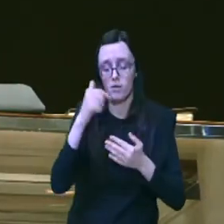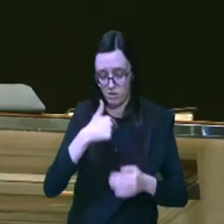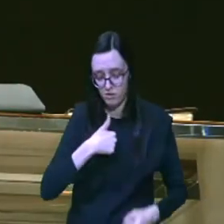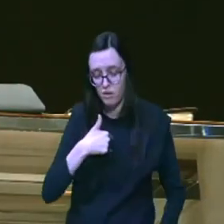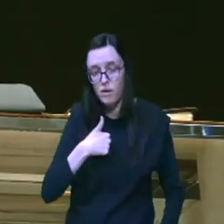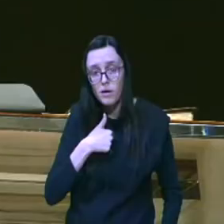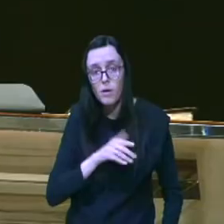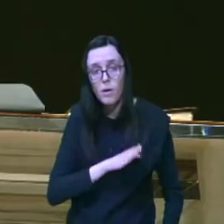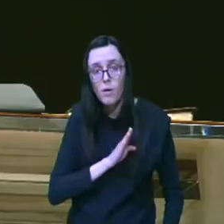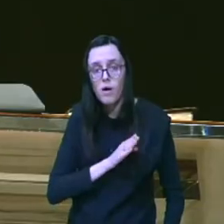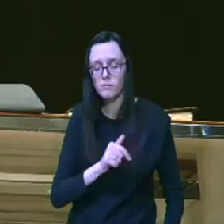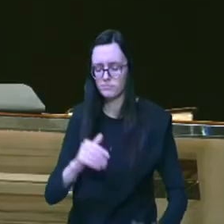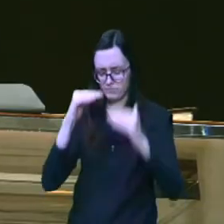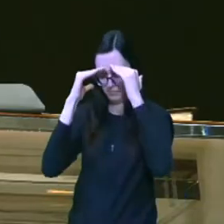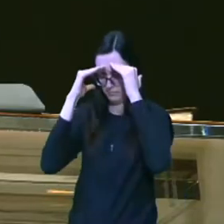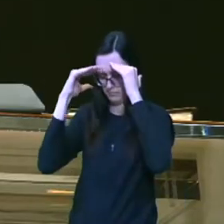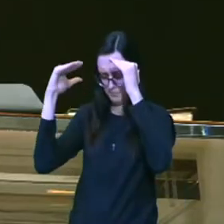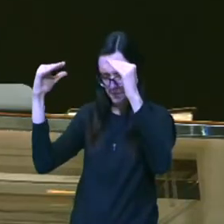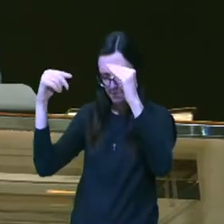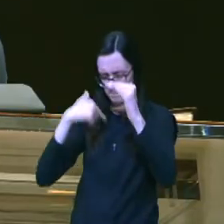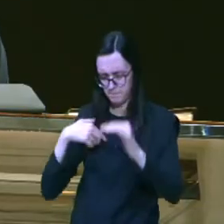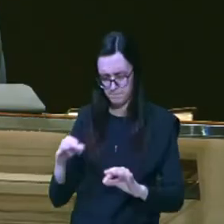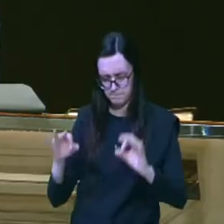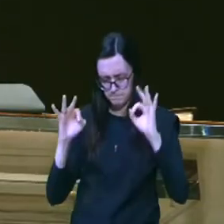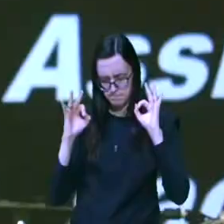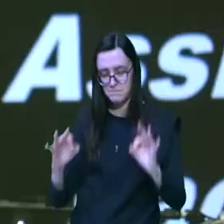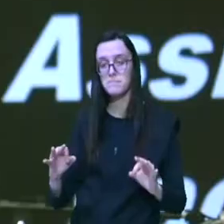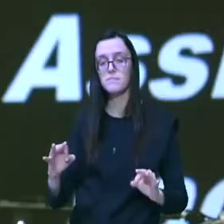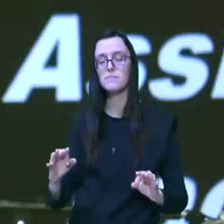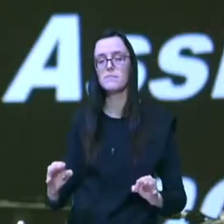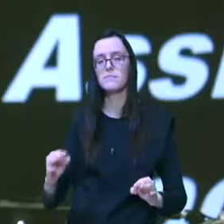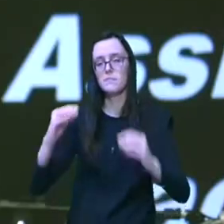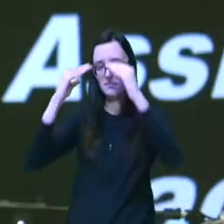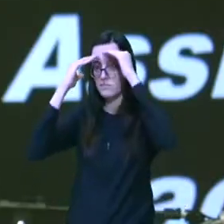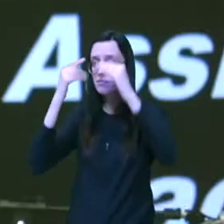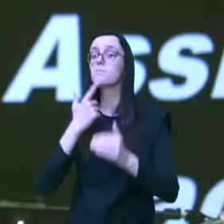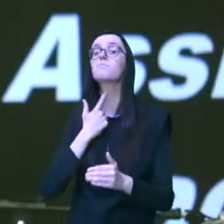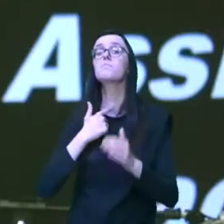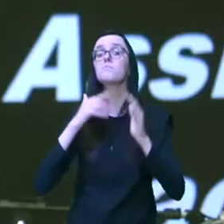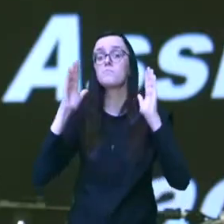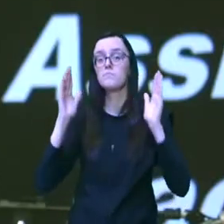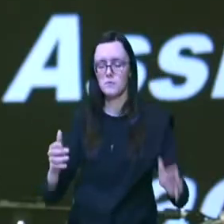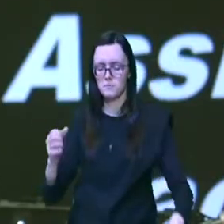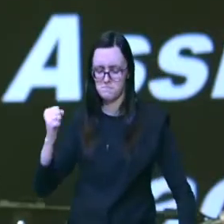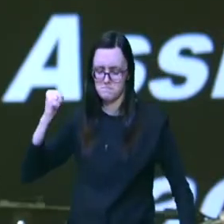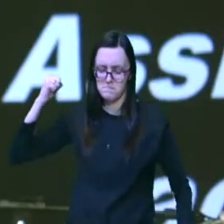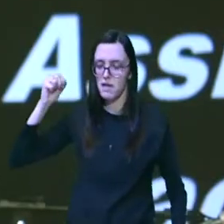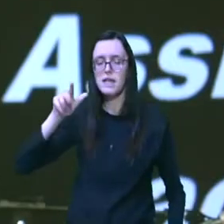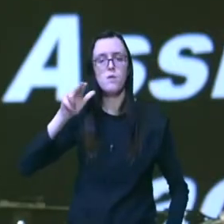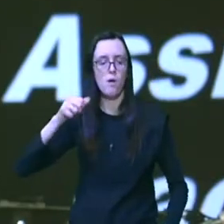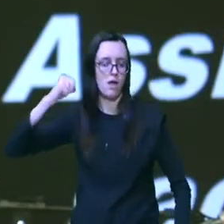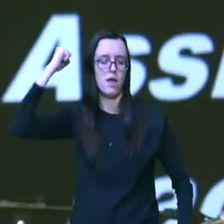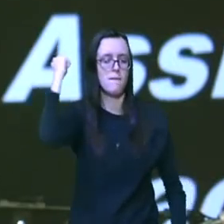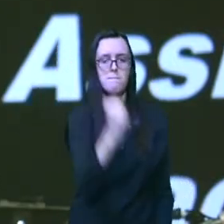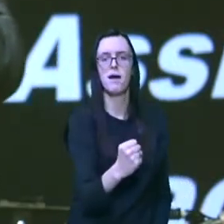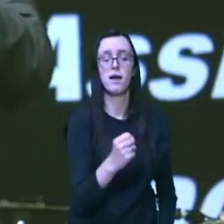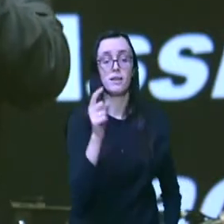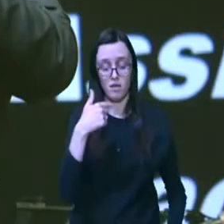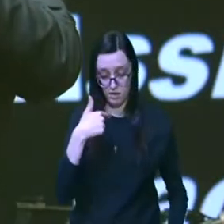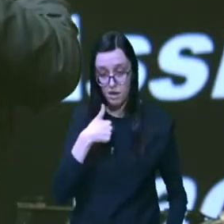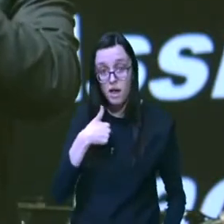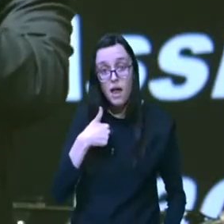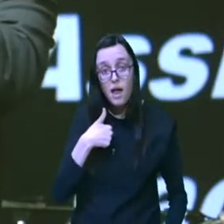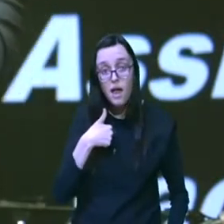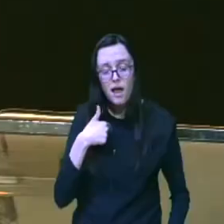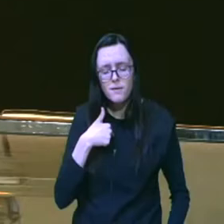sim ele obedeceu e ali sim ele cumpriu a vontade do Senhor e o sacrificar não foi tirar a vida mas foi colocar